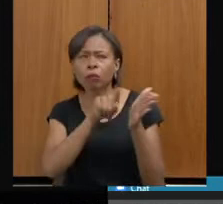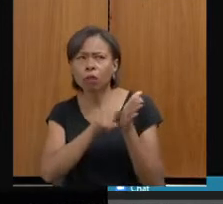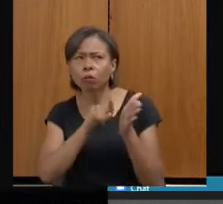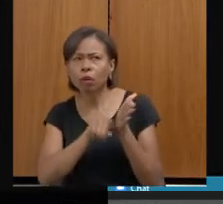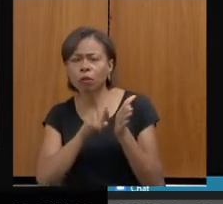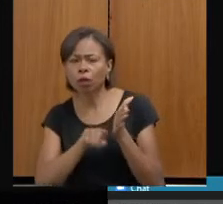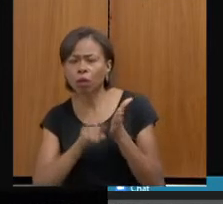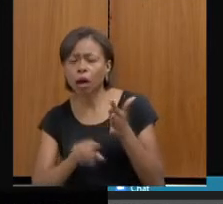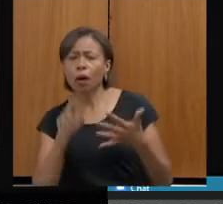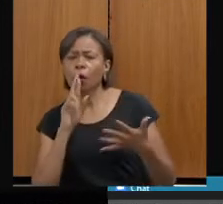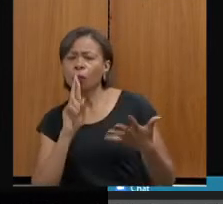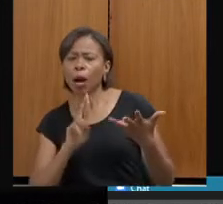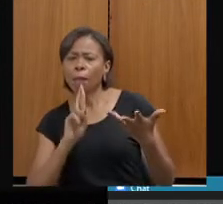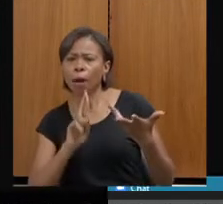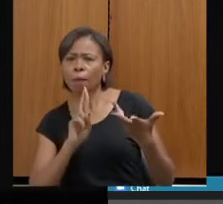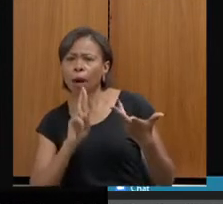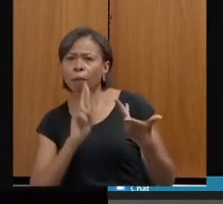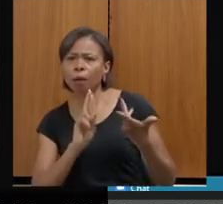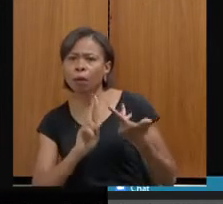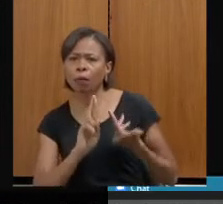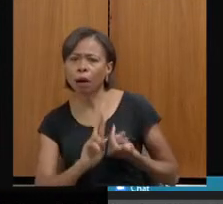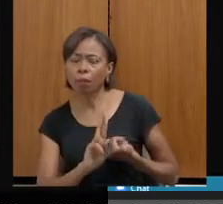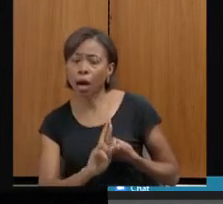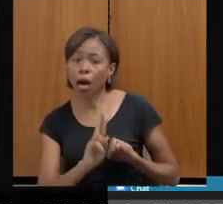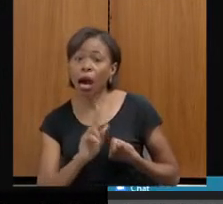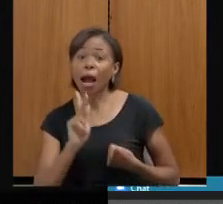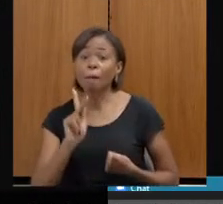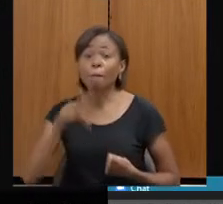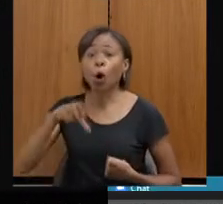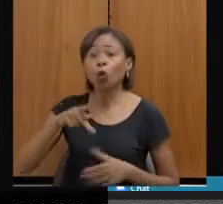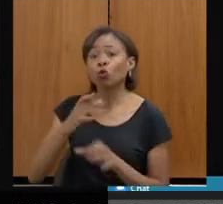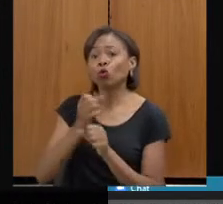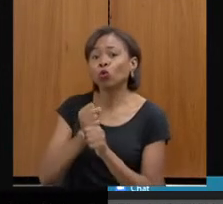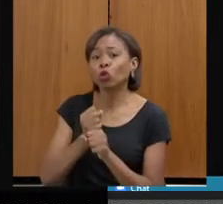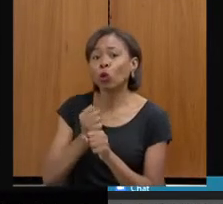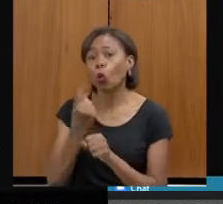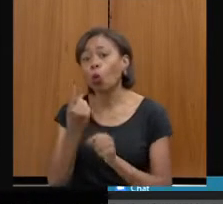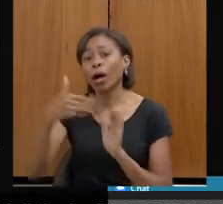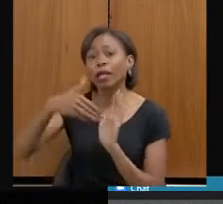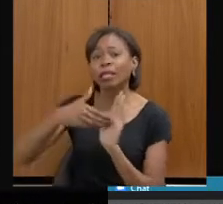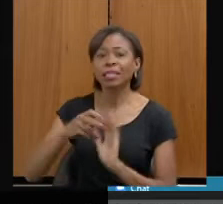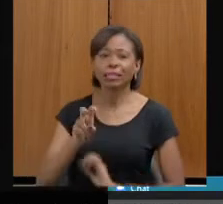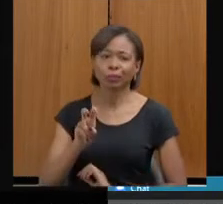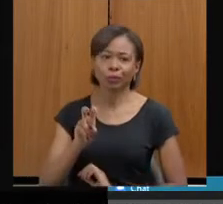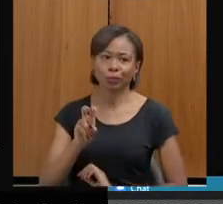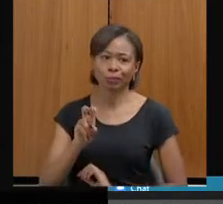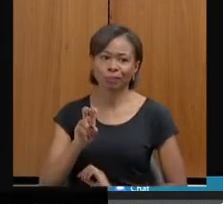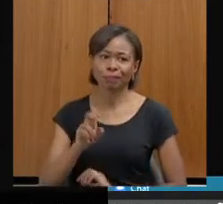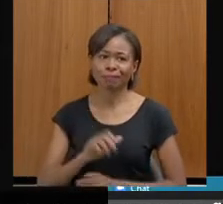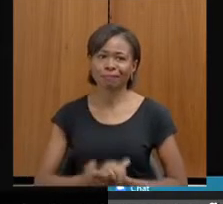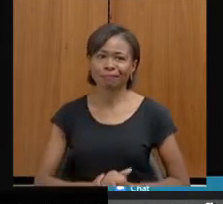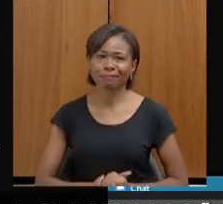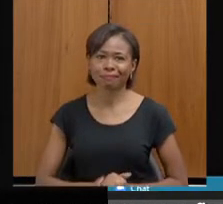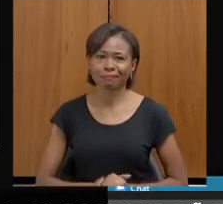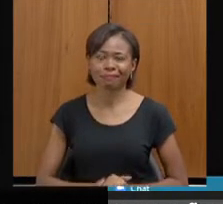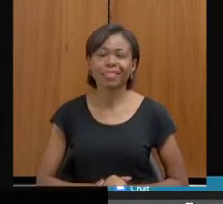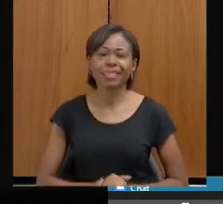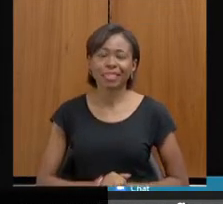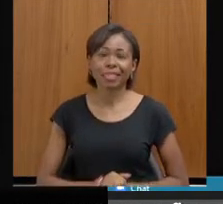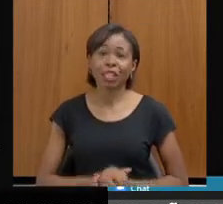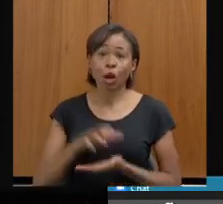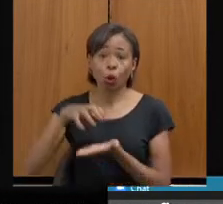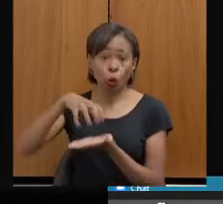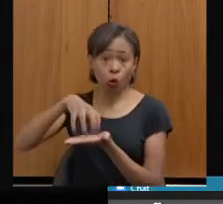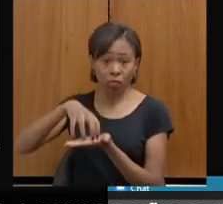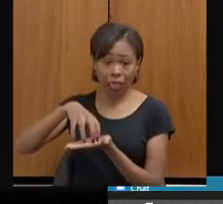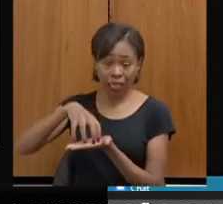eles pontuam com as nossas delegacias de 1 a 5. Pode passar? De modo que uma DEAN nível 1 é